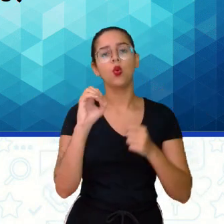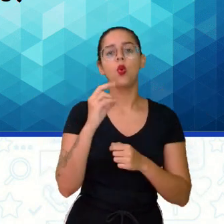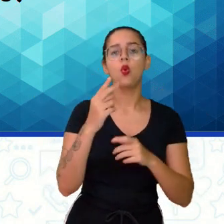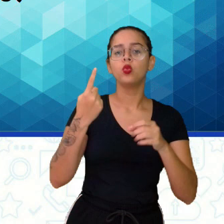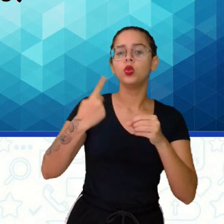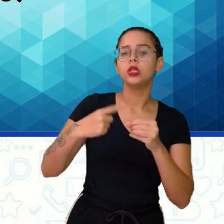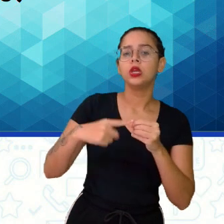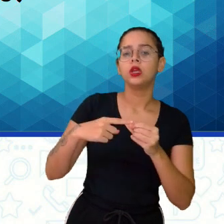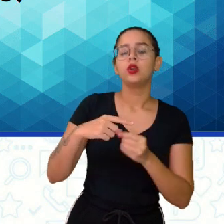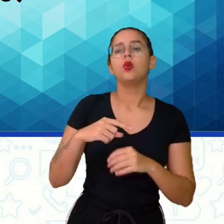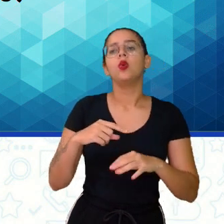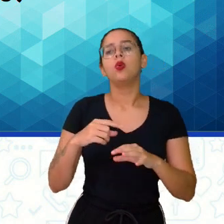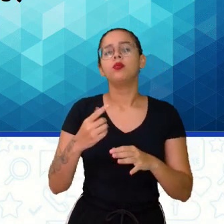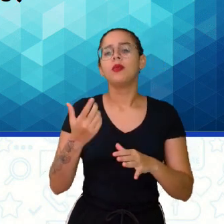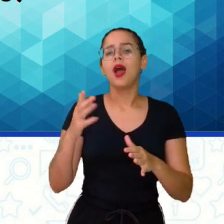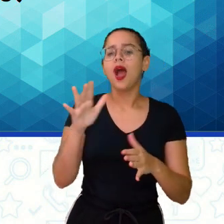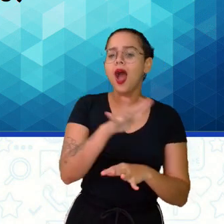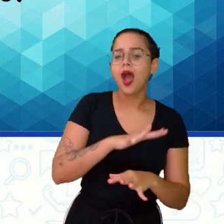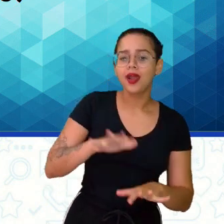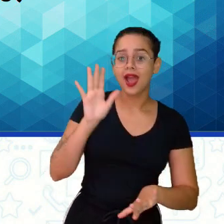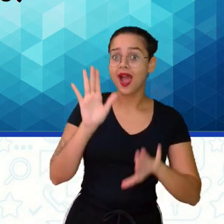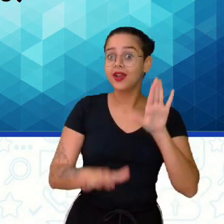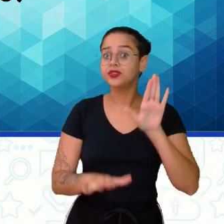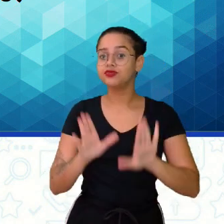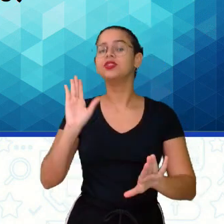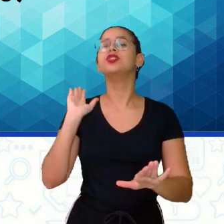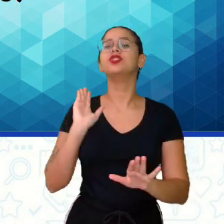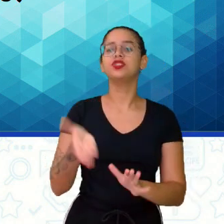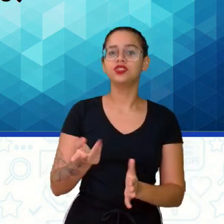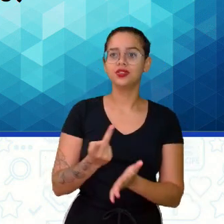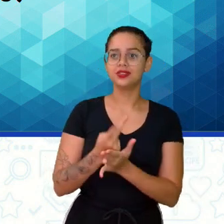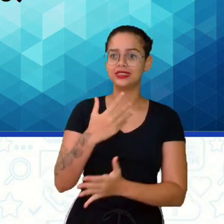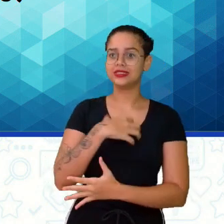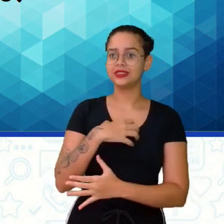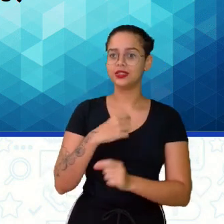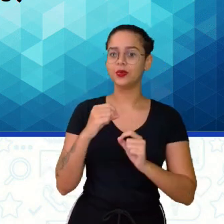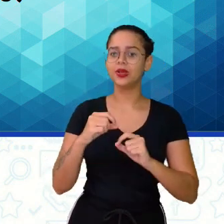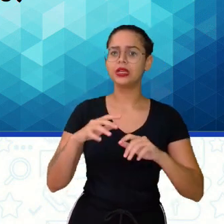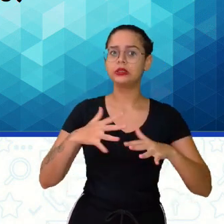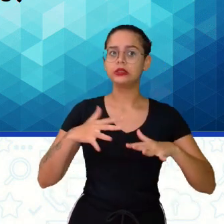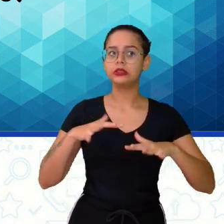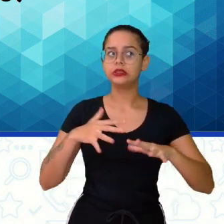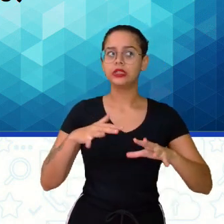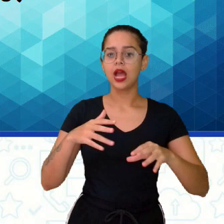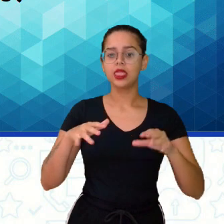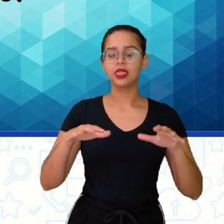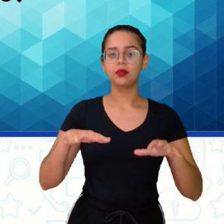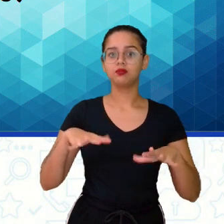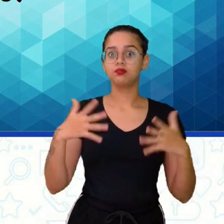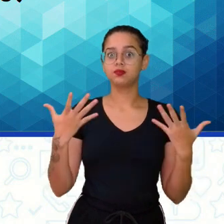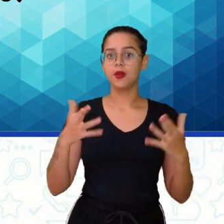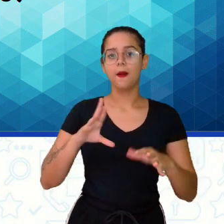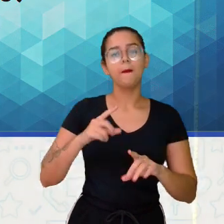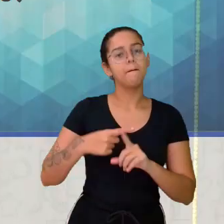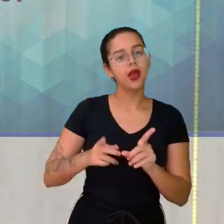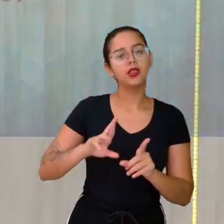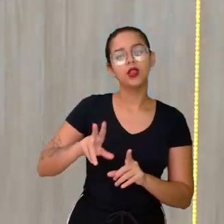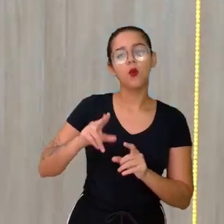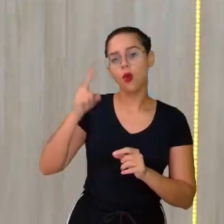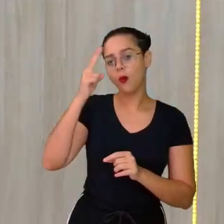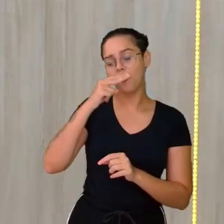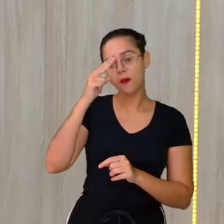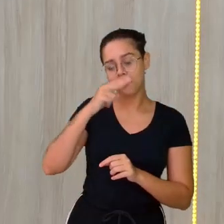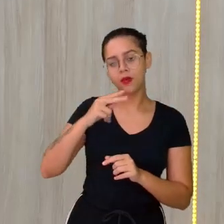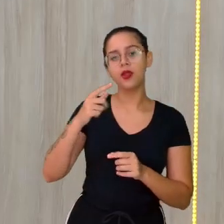são áreas que, por vezes, já ocorreram, já foram sentidos tremores de terra. Mas não é pelo mesmo motivo que